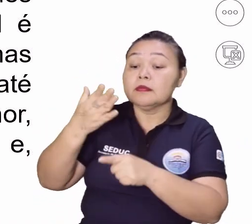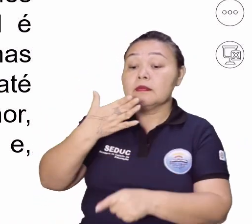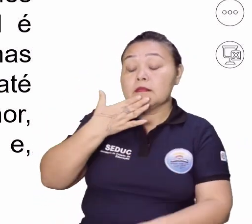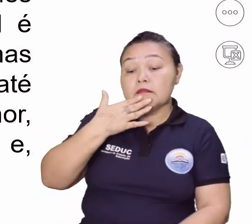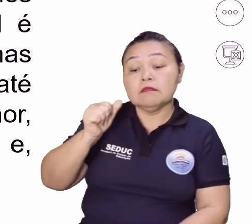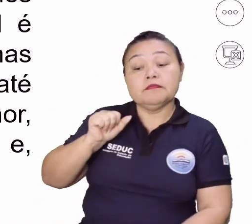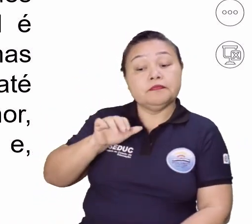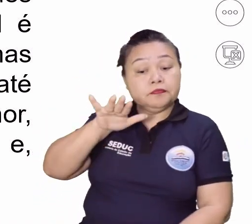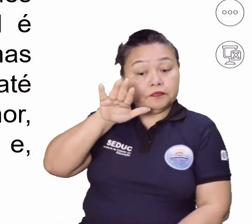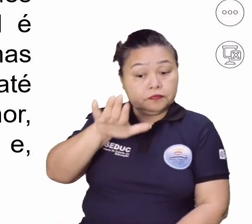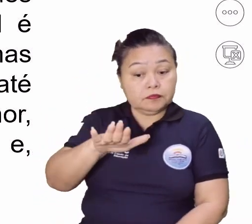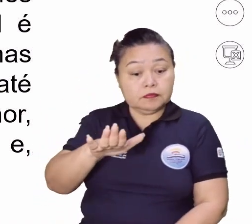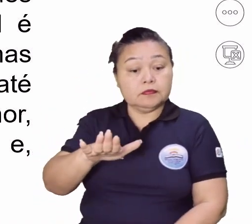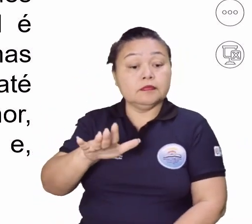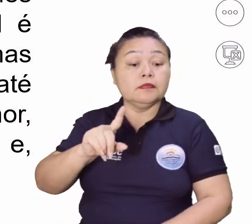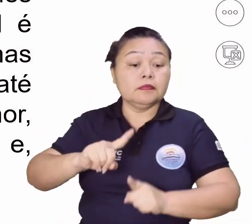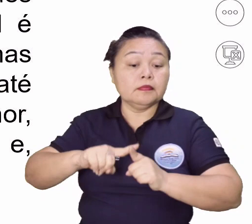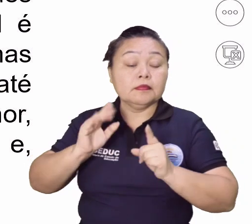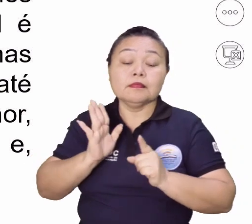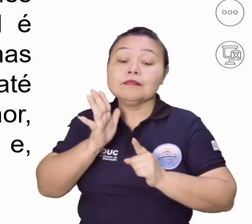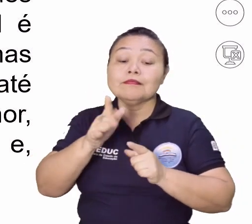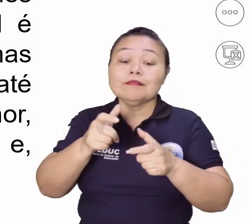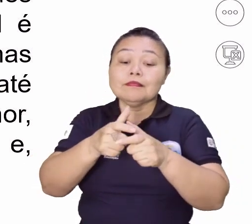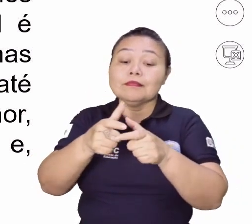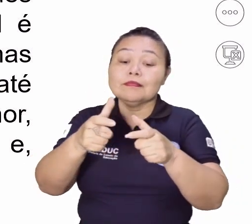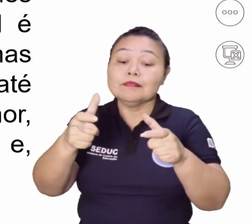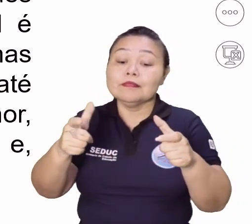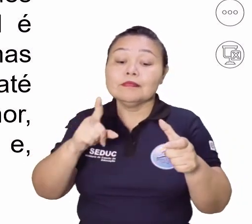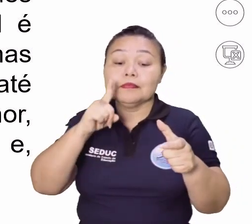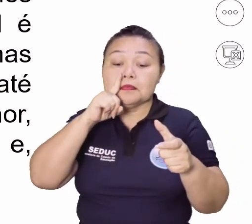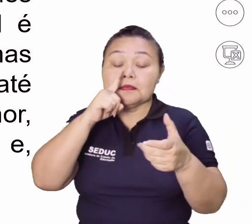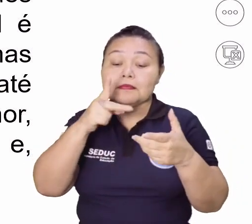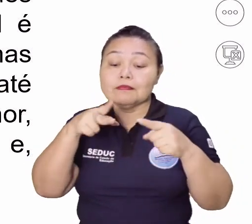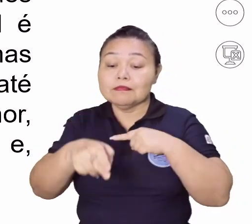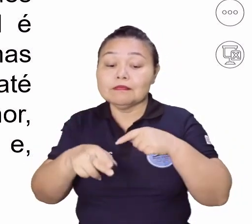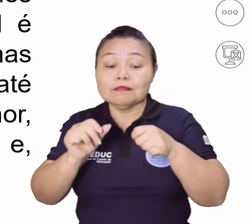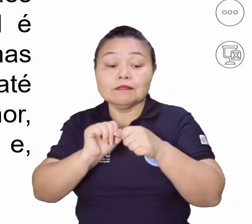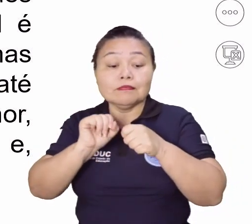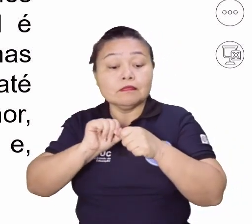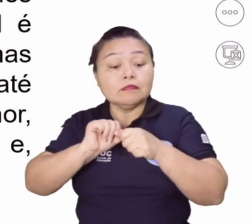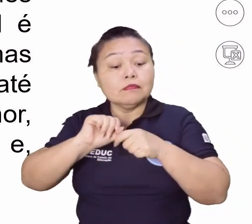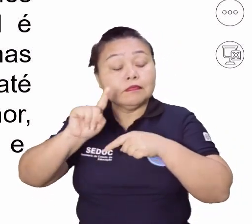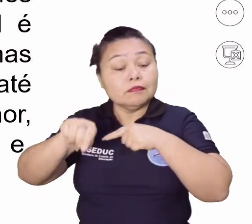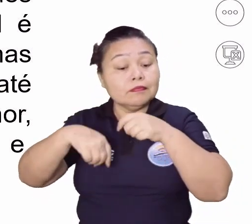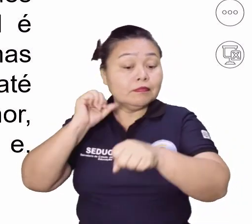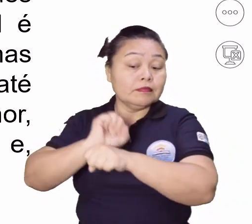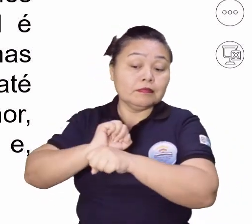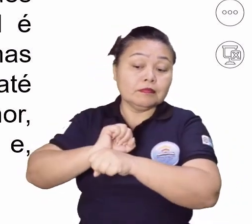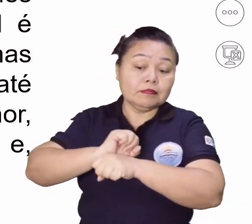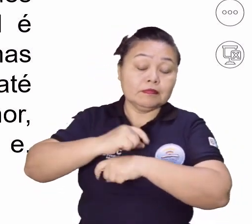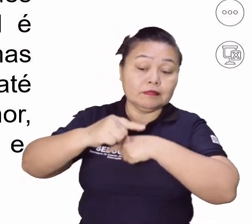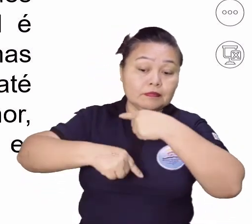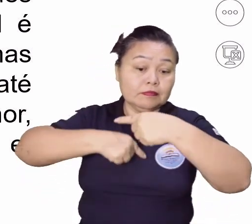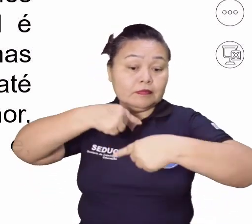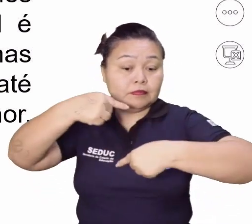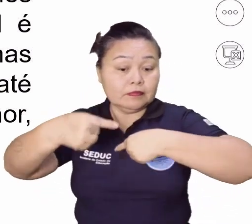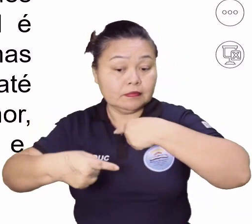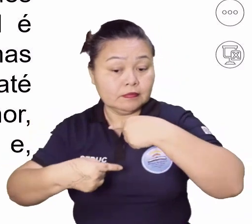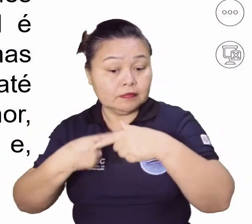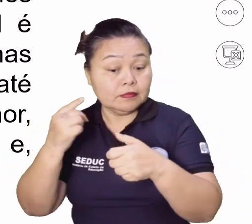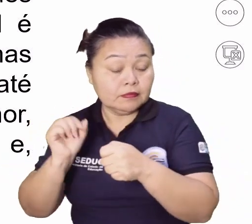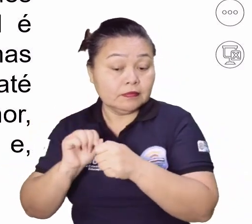centralizar é melhor, mas a centralização aumenta o risco de ruptura e pode até parar a operação.